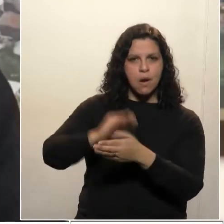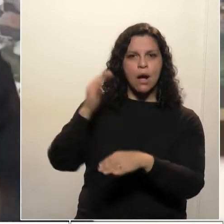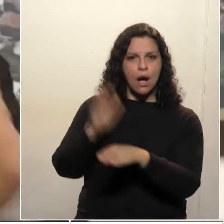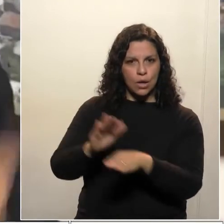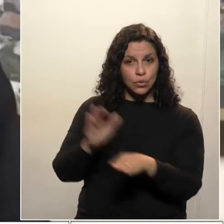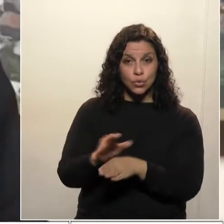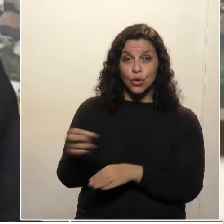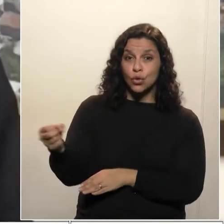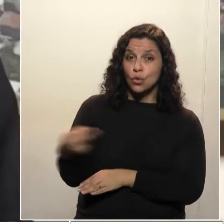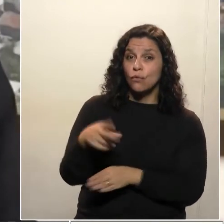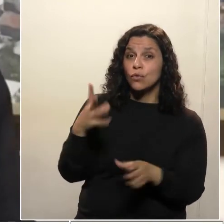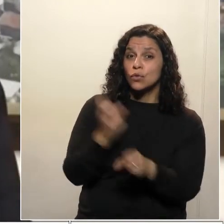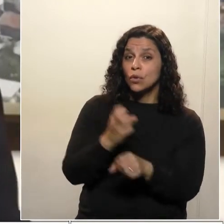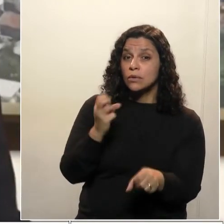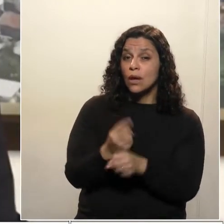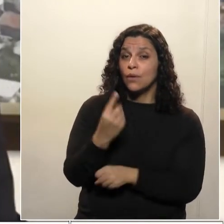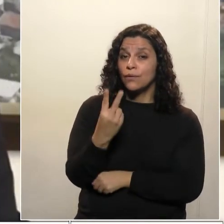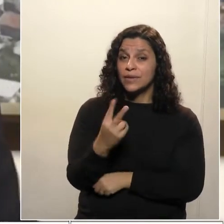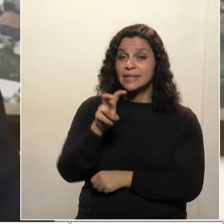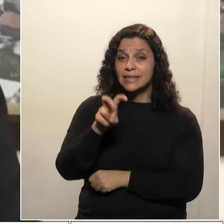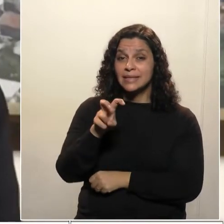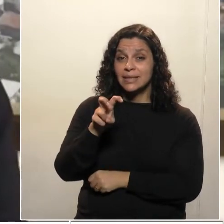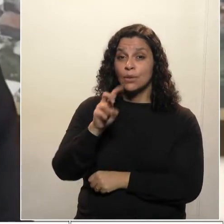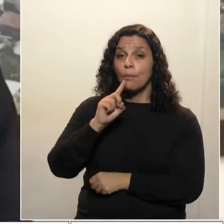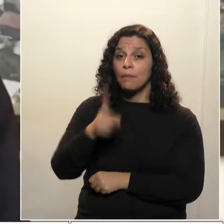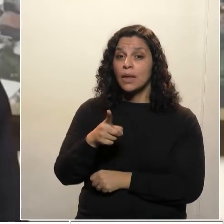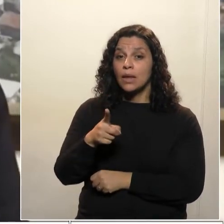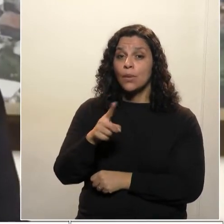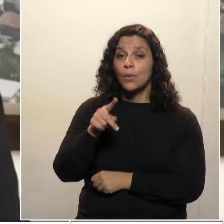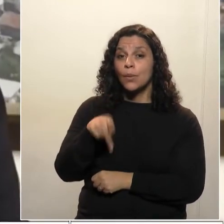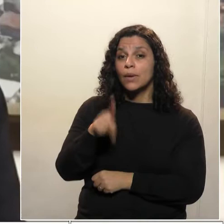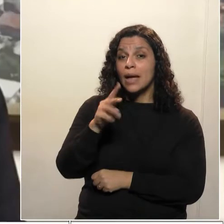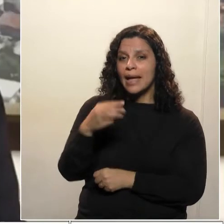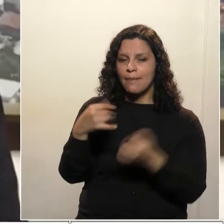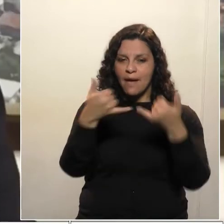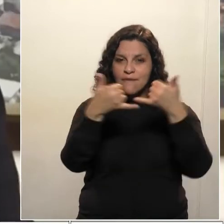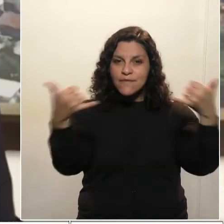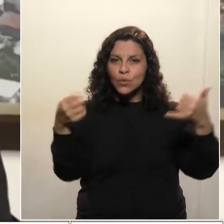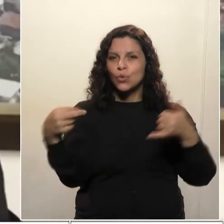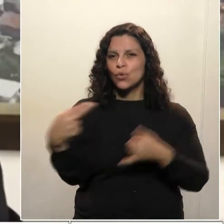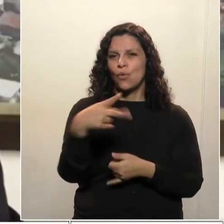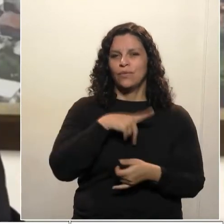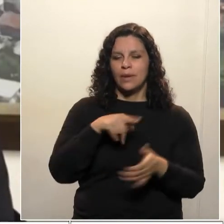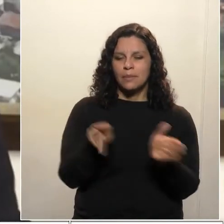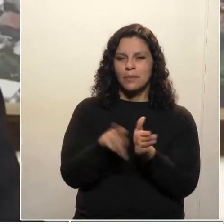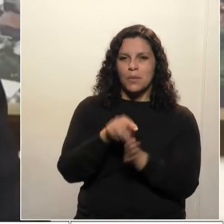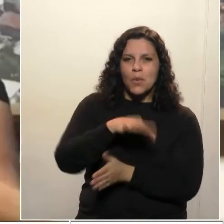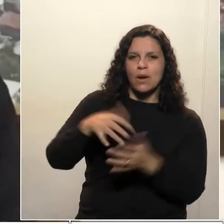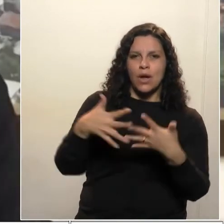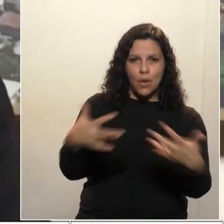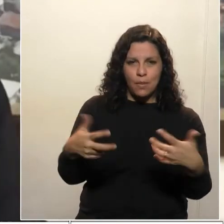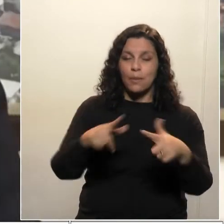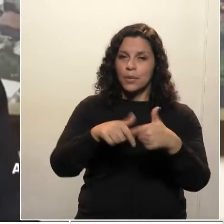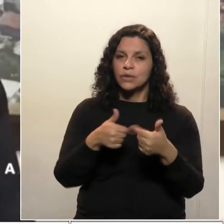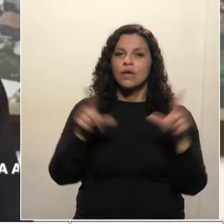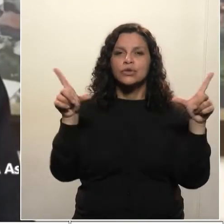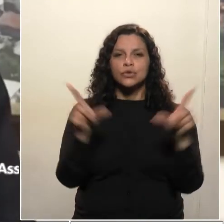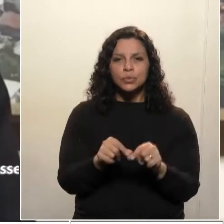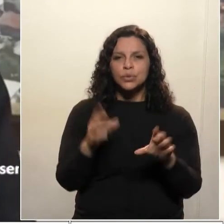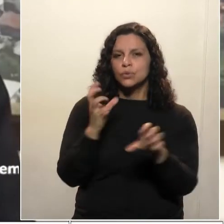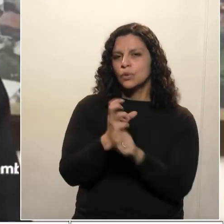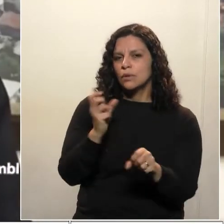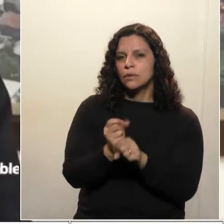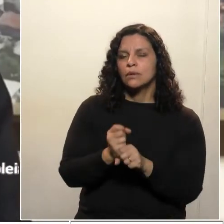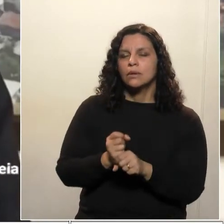colocação de 25 mil quilômetros de novas redes, o que vai eliminar grande